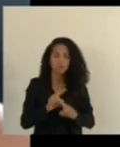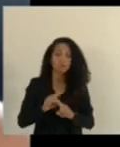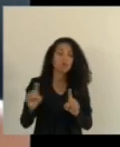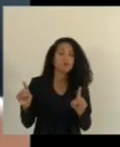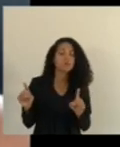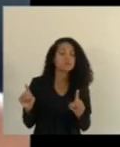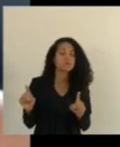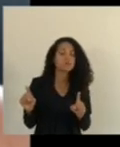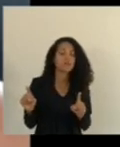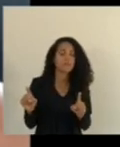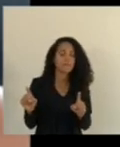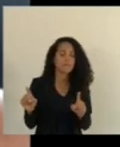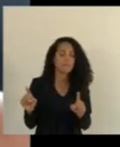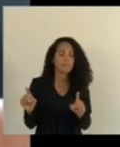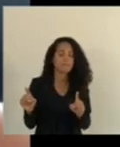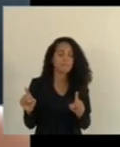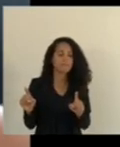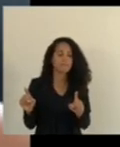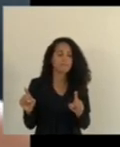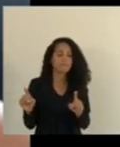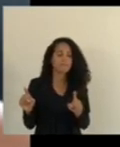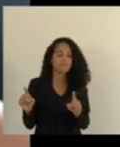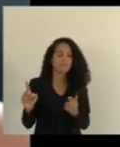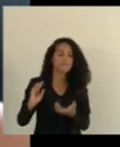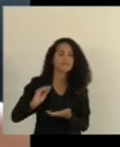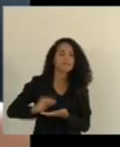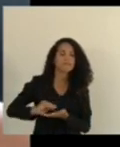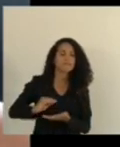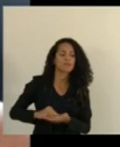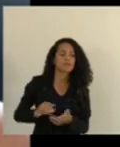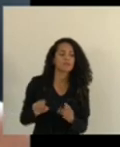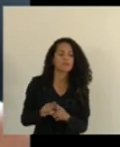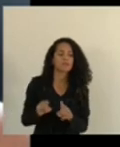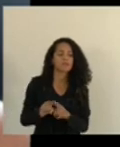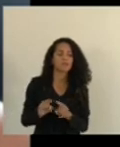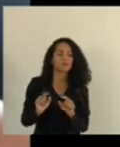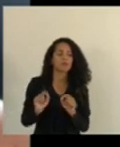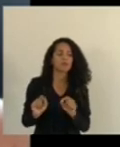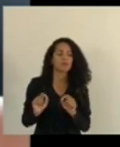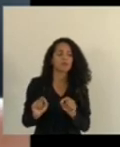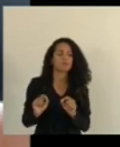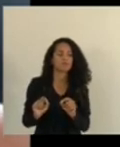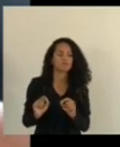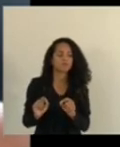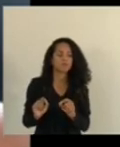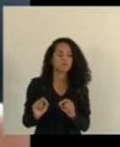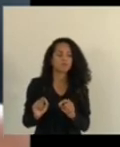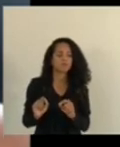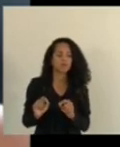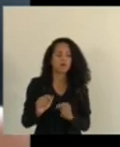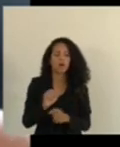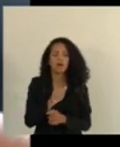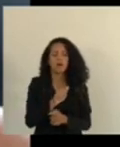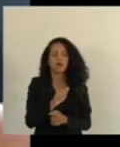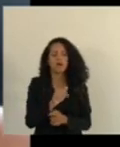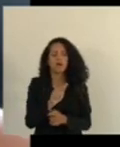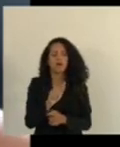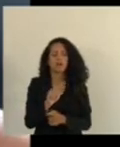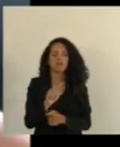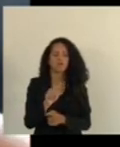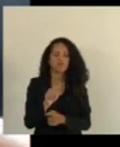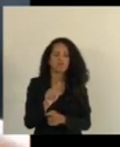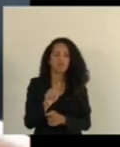ausência da Ager que é a agência